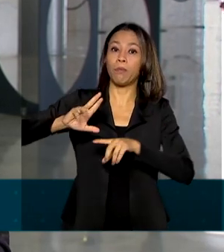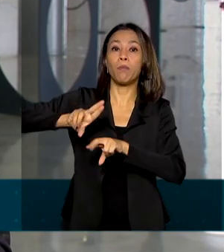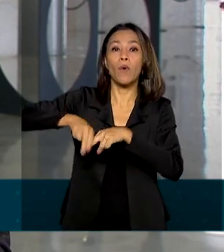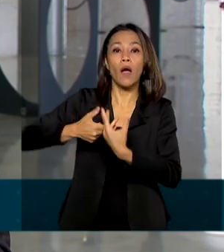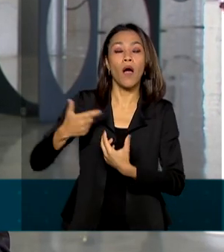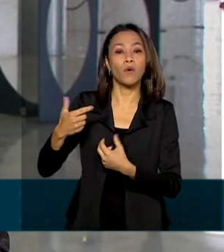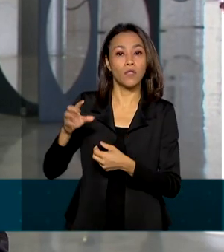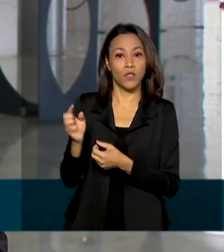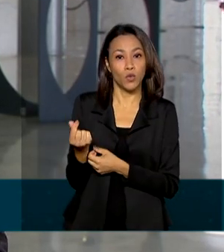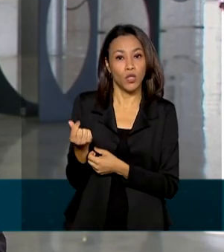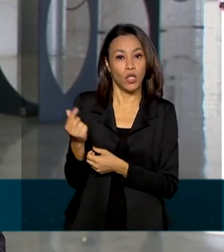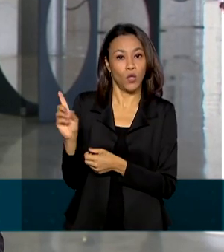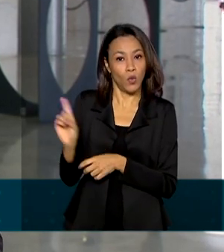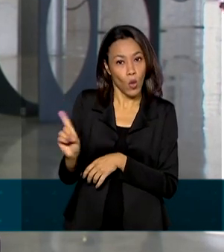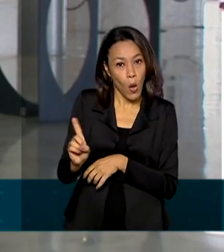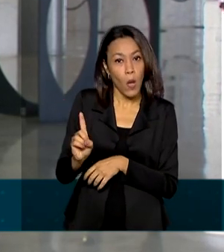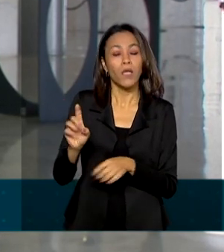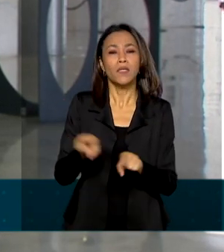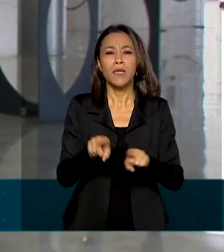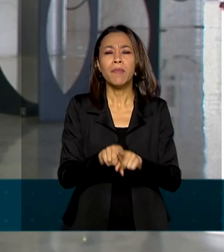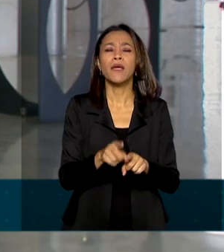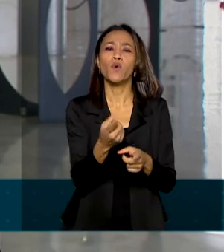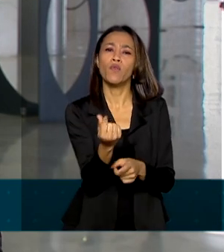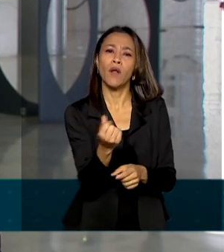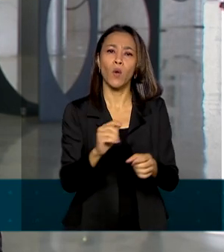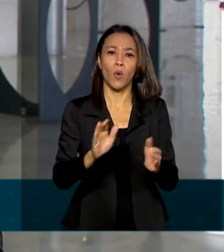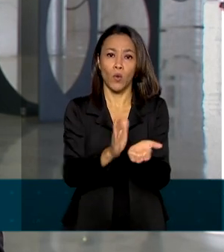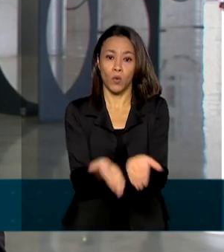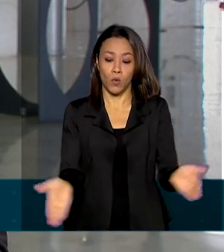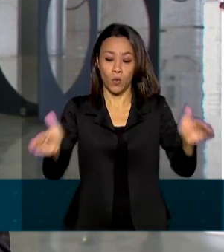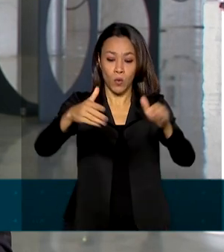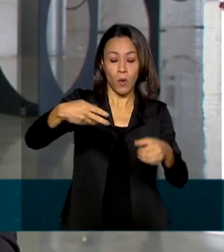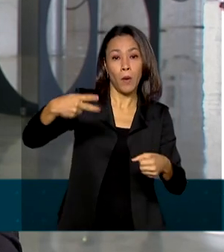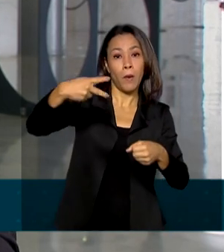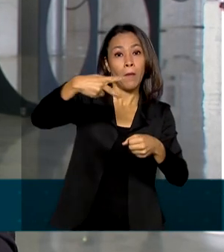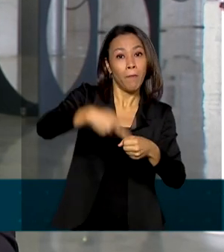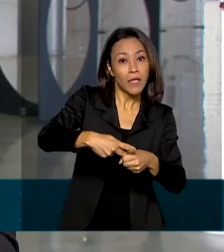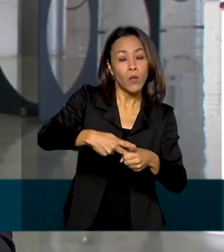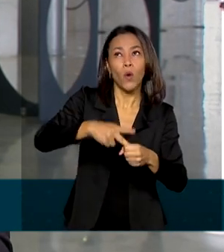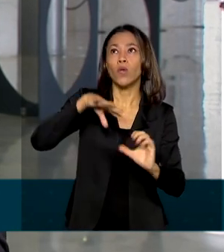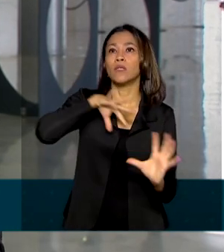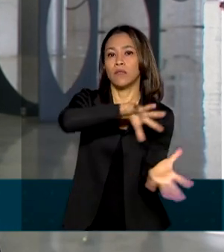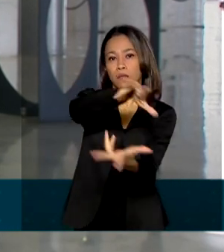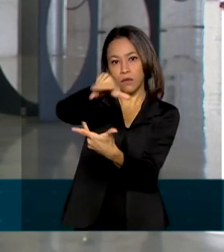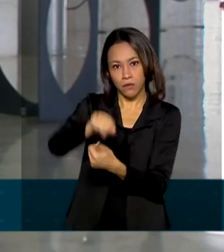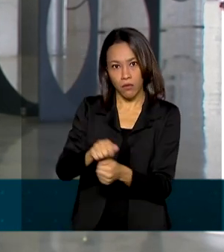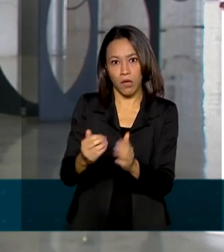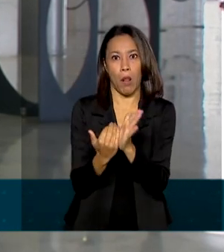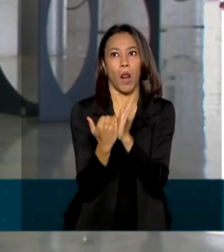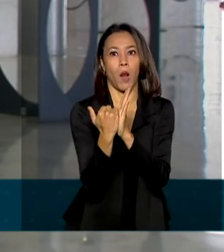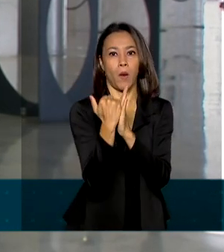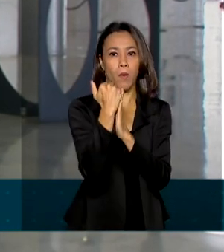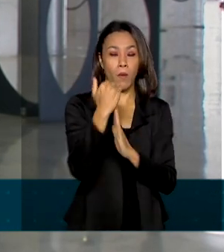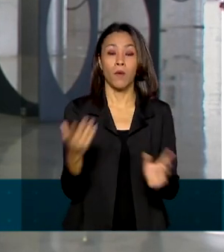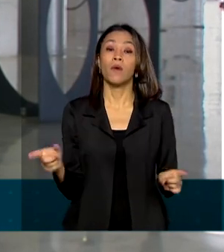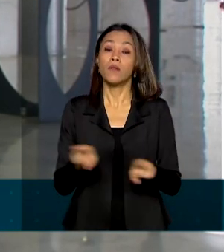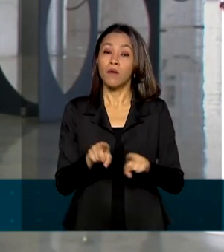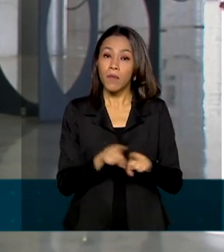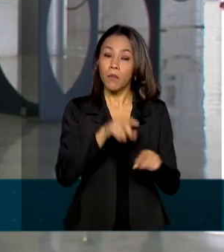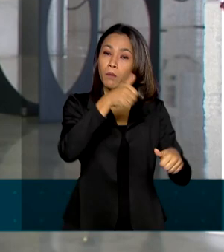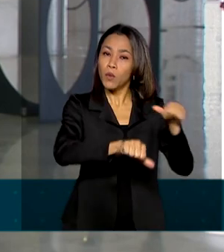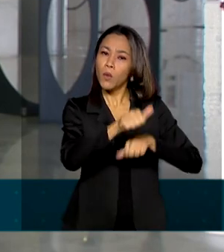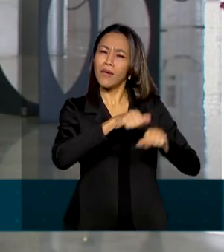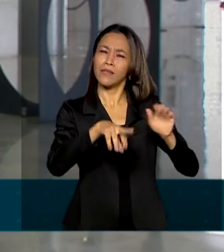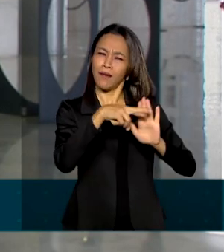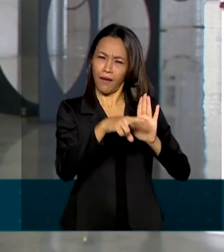dólar, também pela variação do preço do petróleo no mercado internacional. Como forma de compensar essas receitas, o governo alterou regras do IPI para alguns